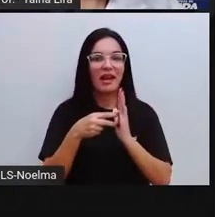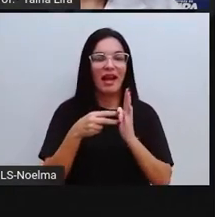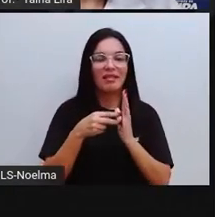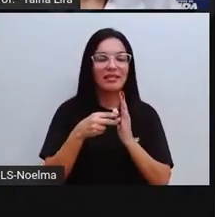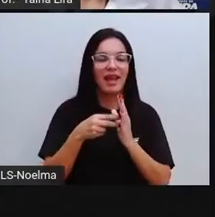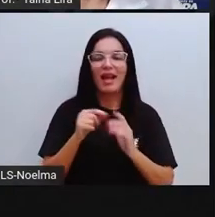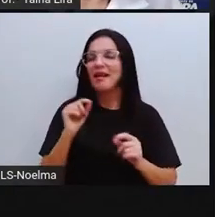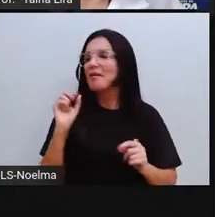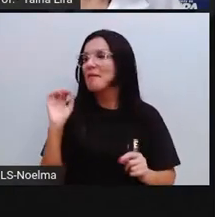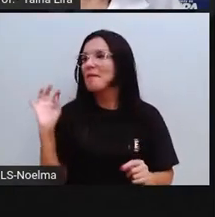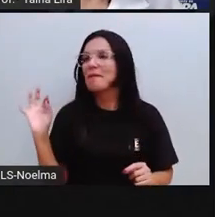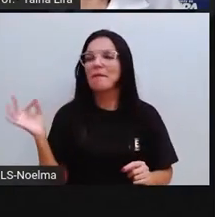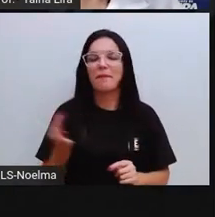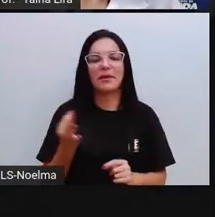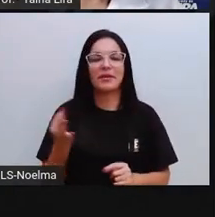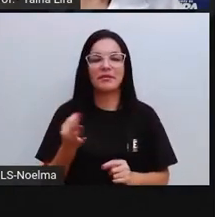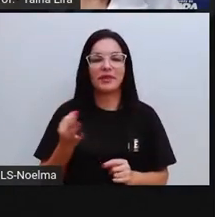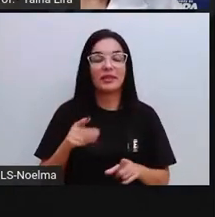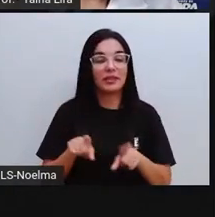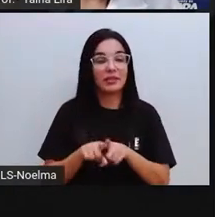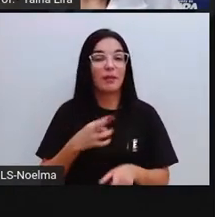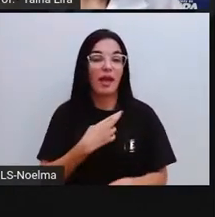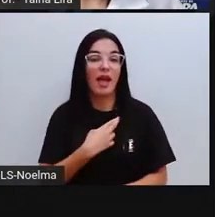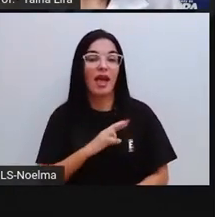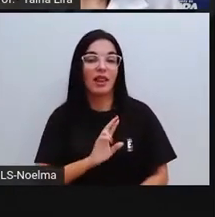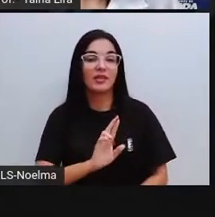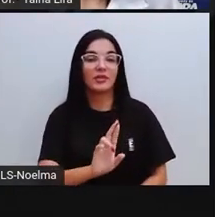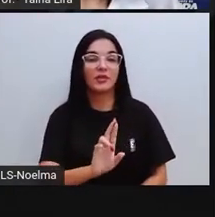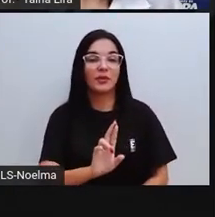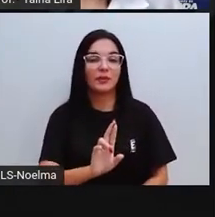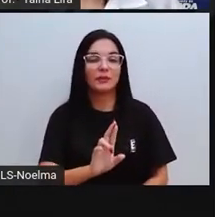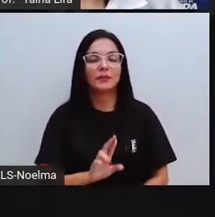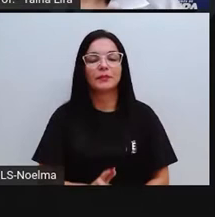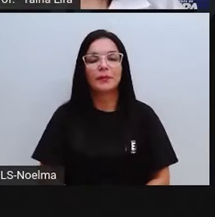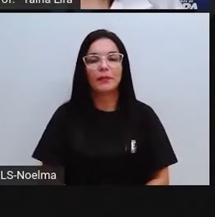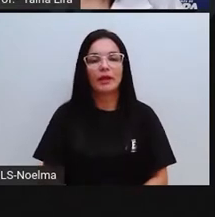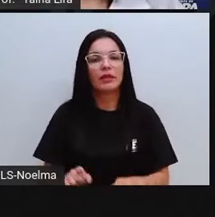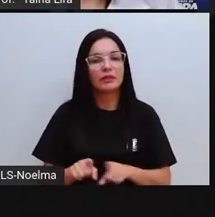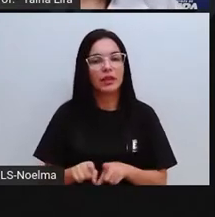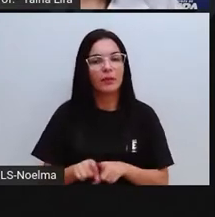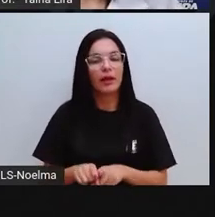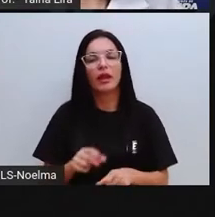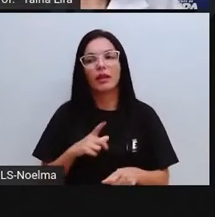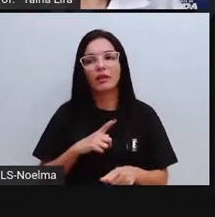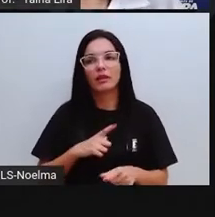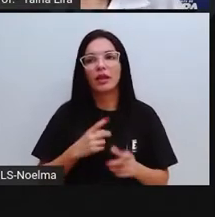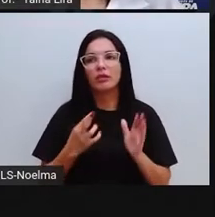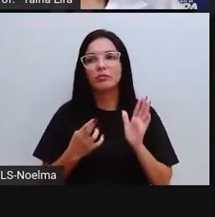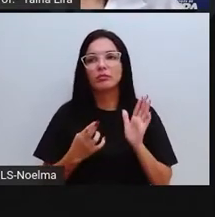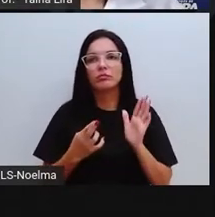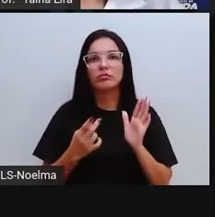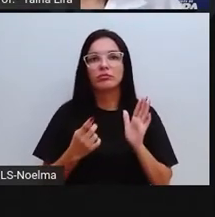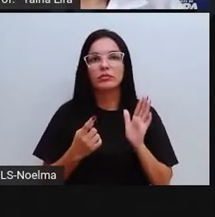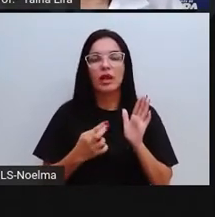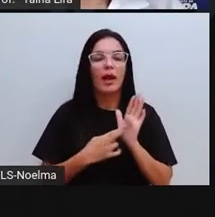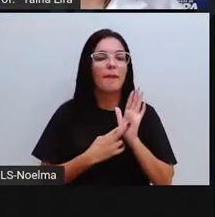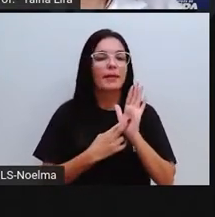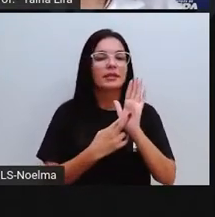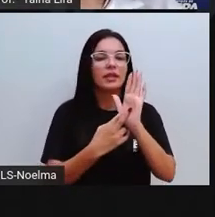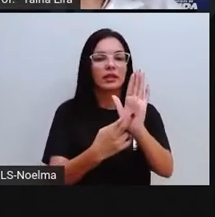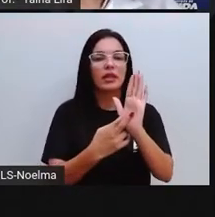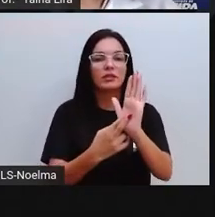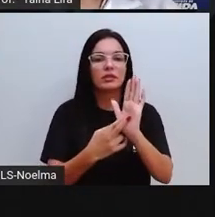Inclusive religioso, né? E também se tornou aí um dos adereços da moda